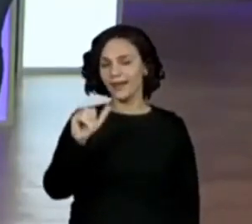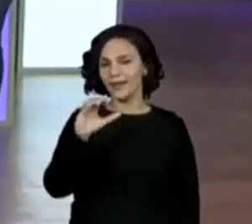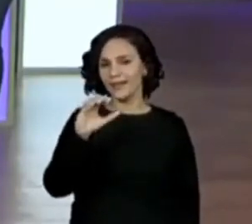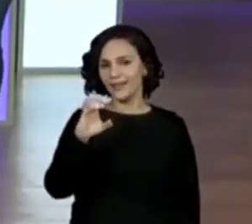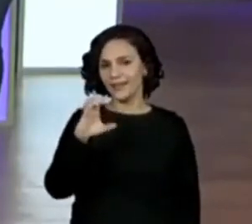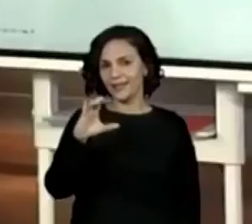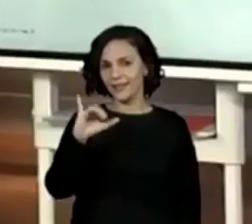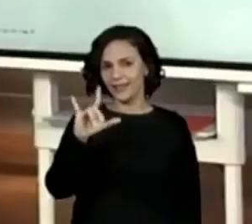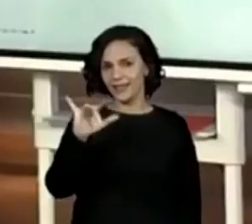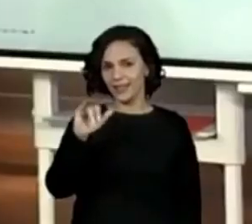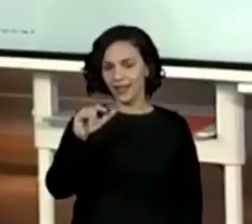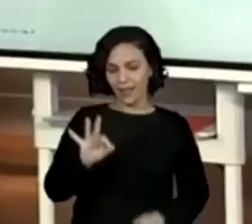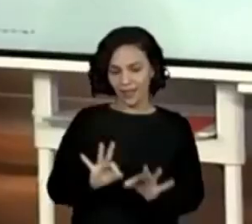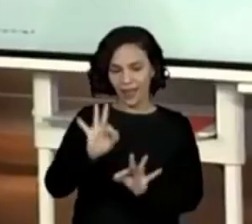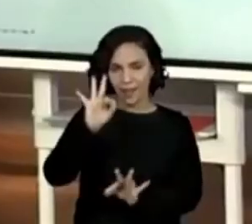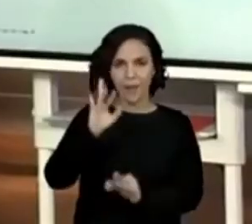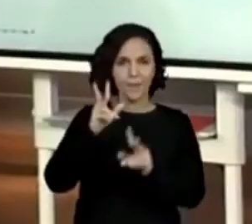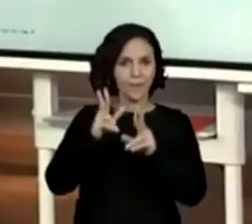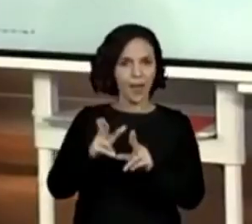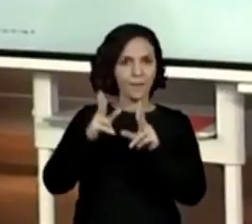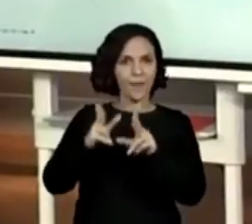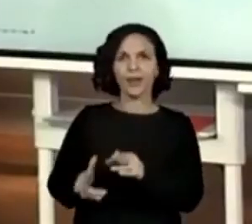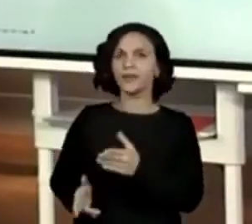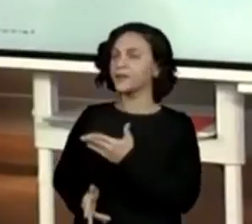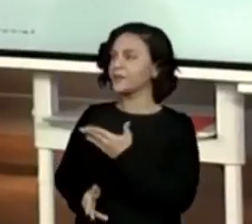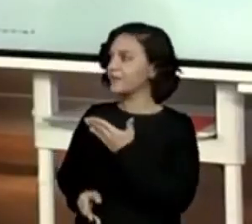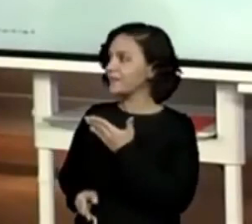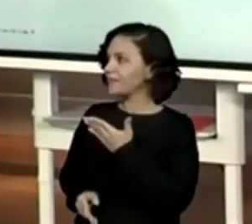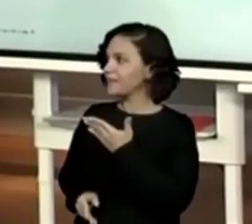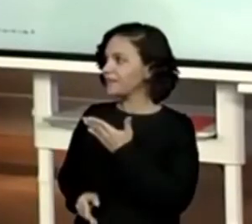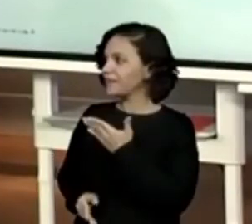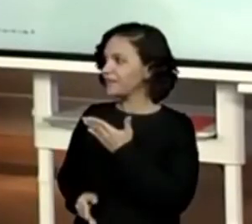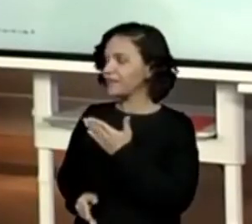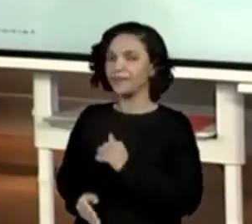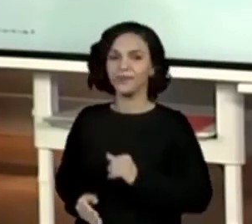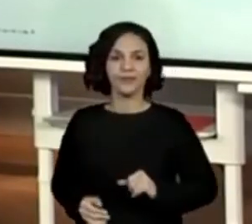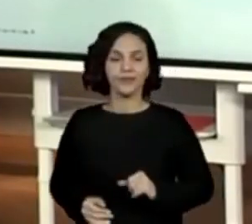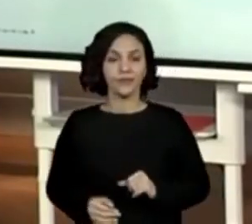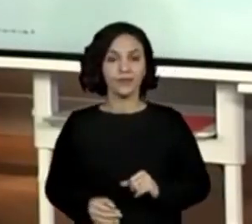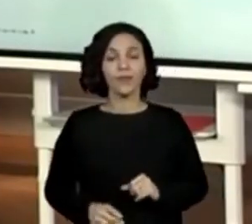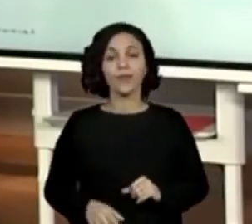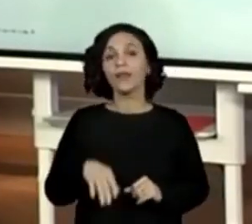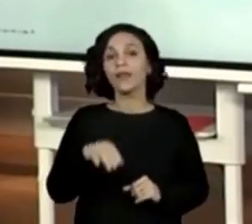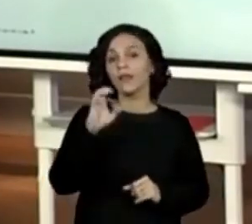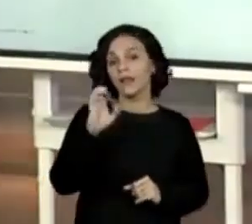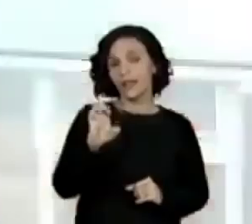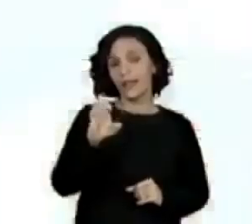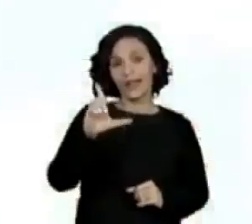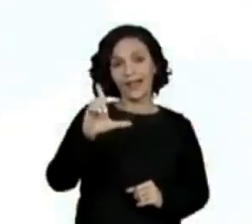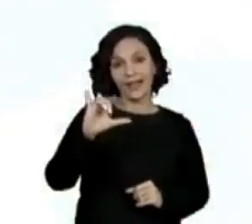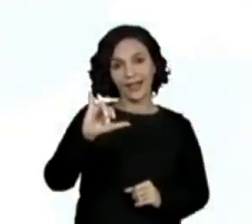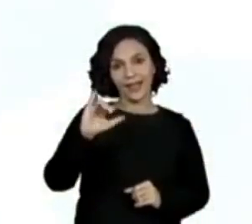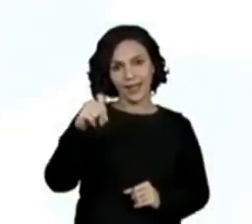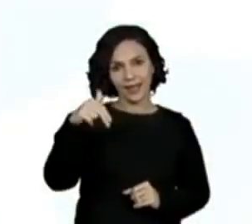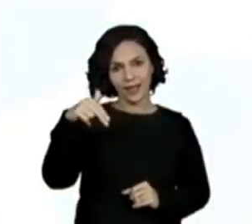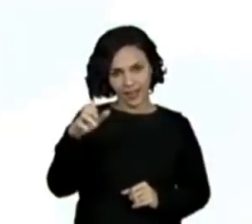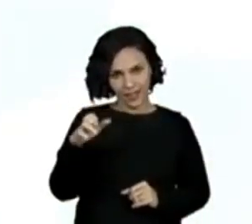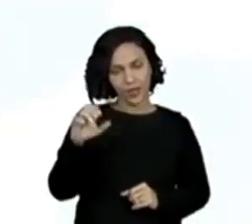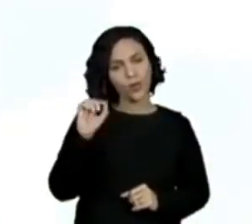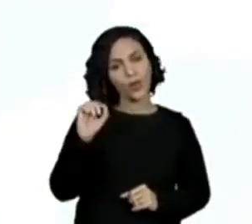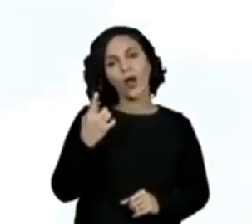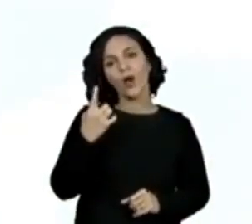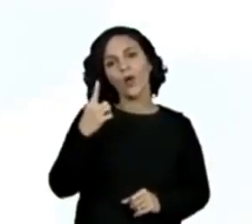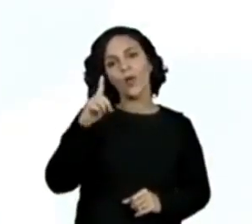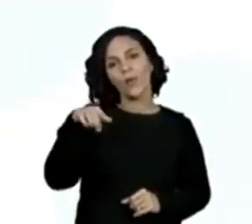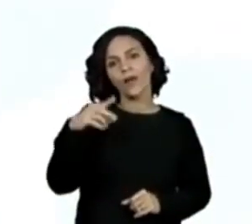vinte e dois centímetros. E a Eliane, quanto que ela tem? Um metro e vinte e nove.